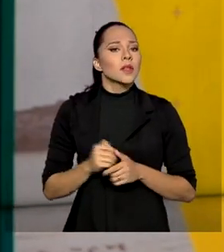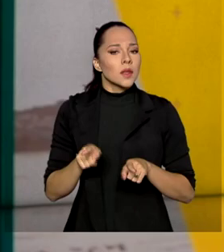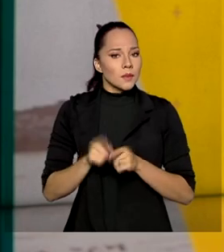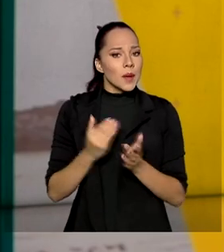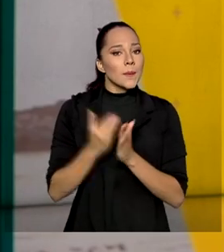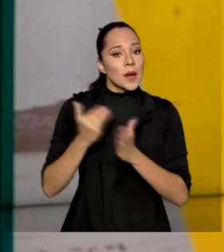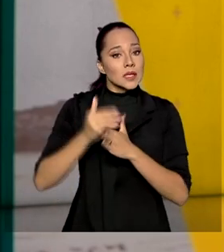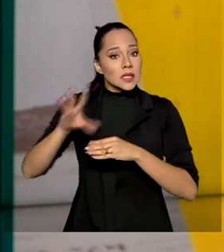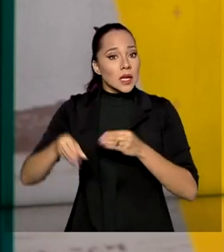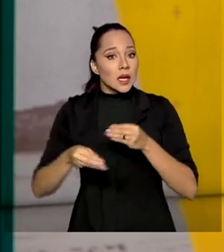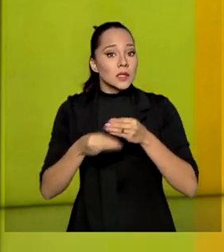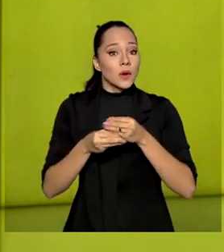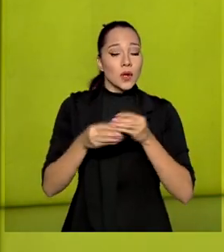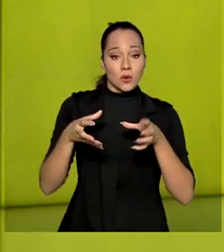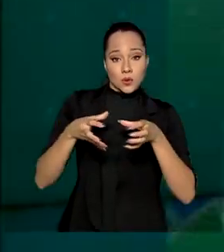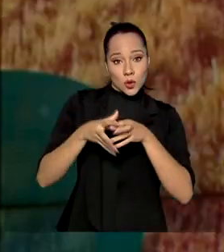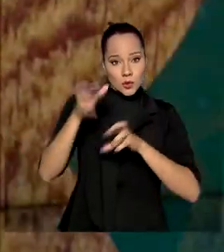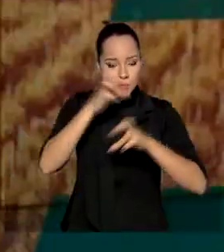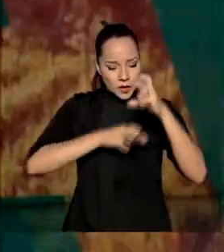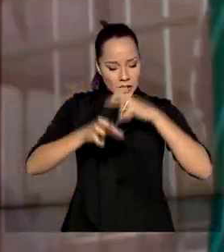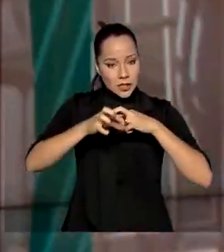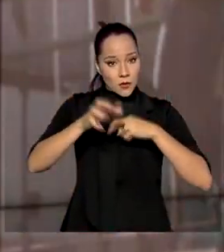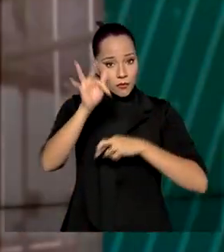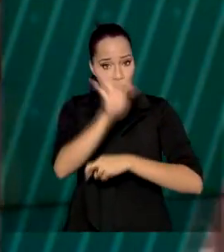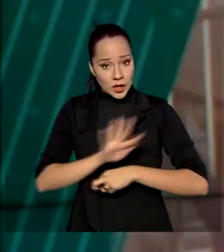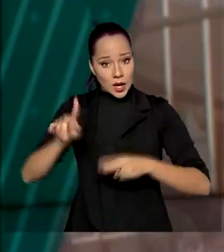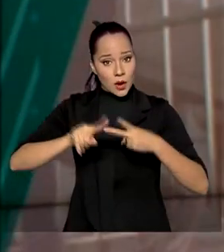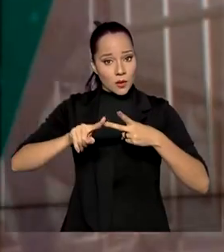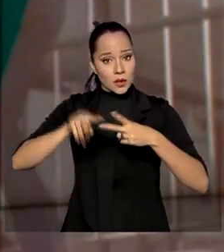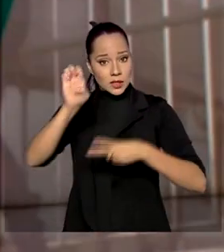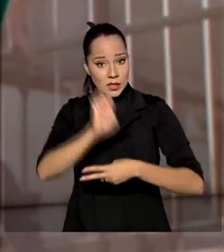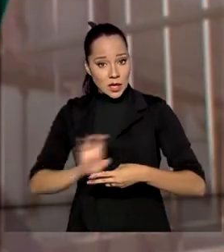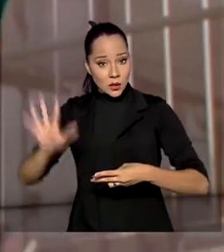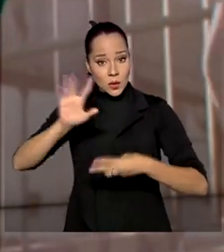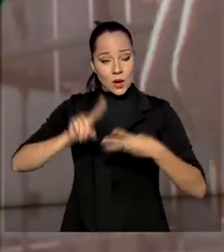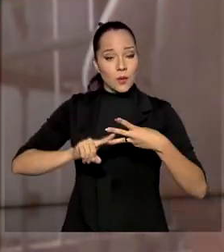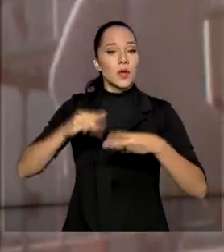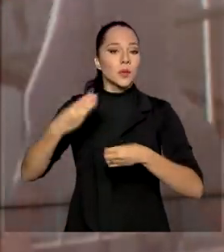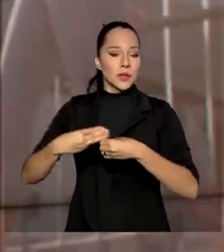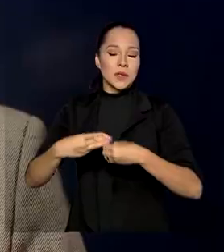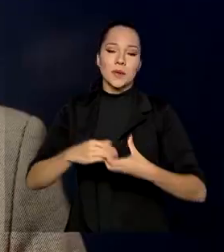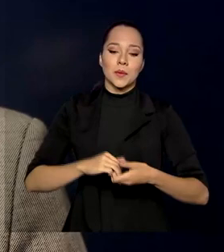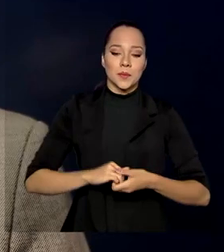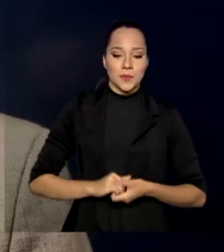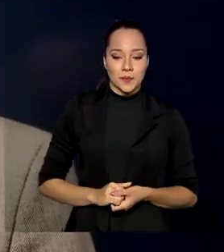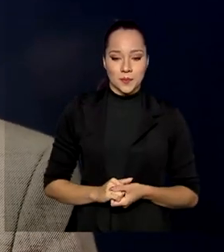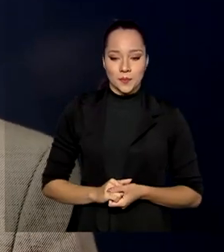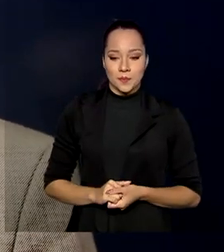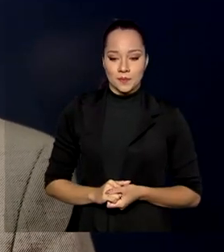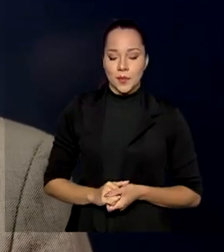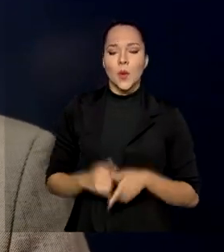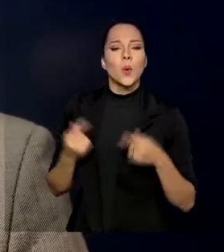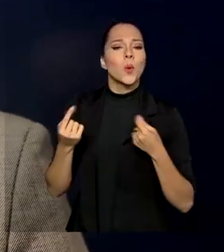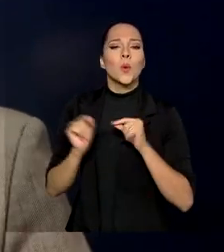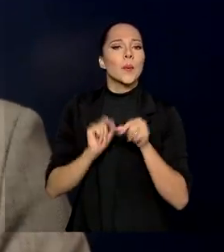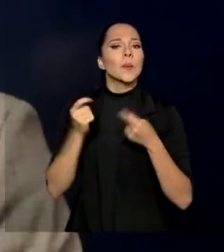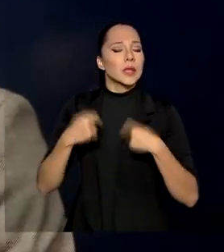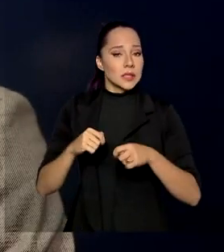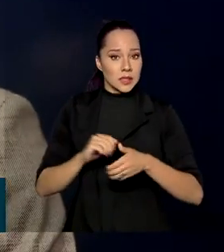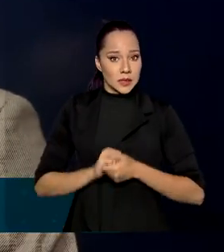da integração entre os órgãos de fiscalização federais, estaduais e municipais. O que precisa ser feito?